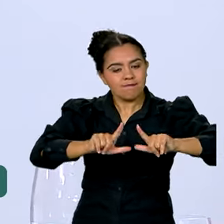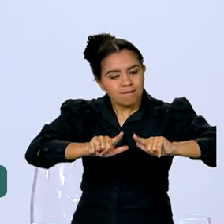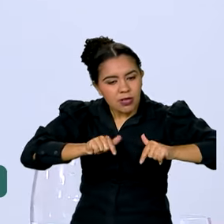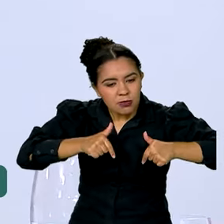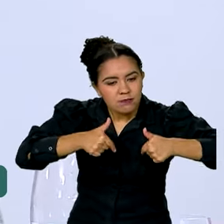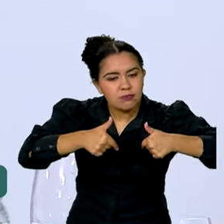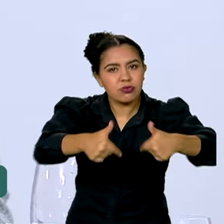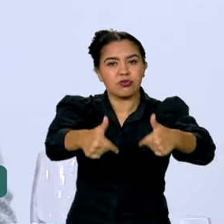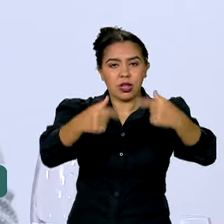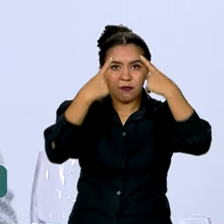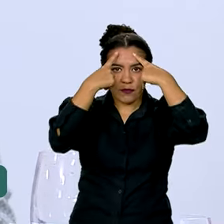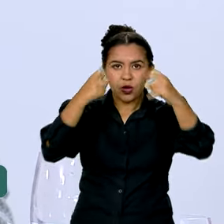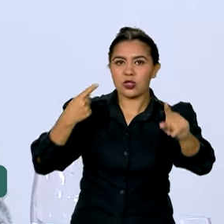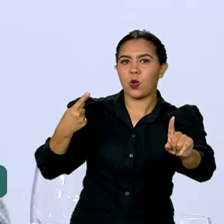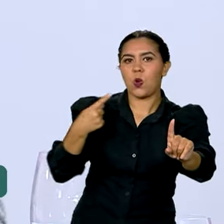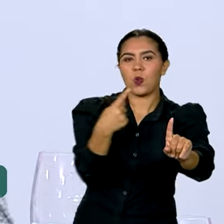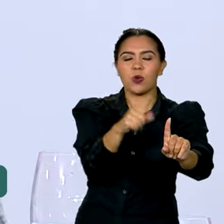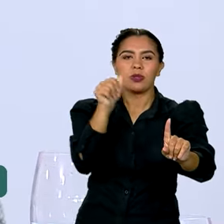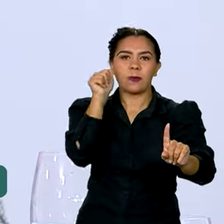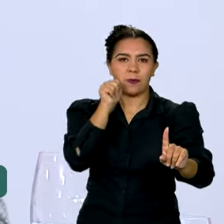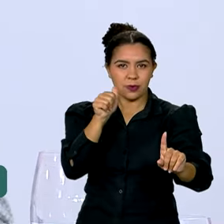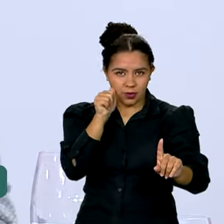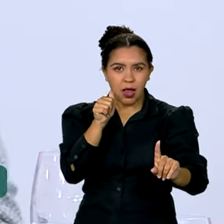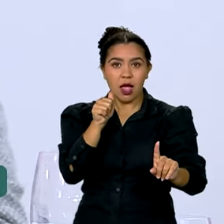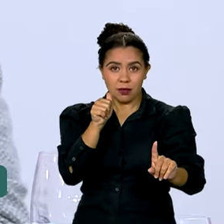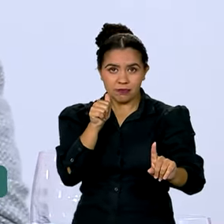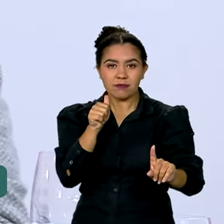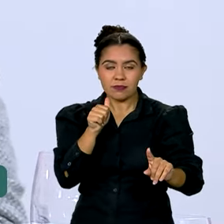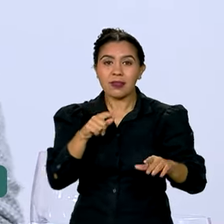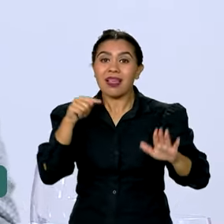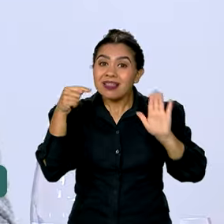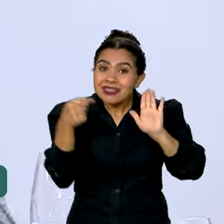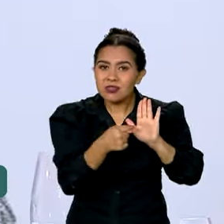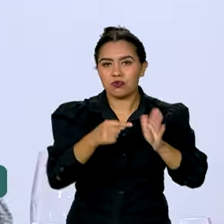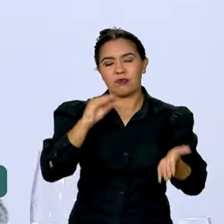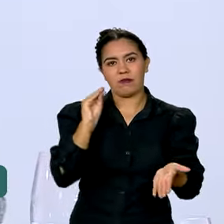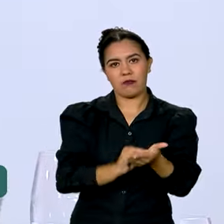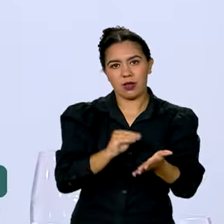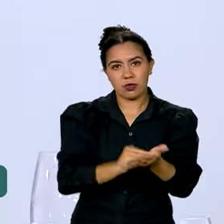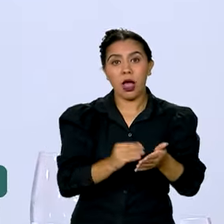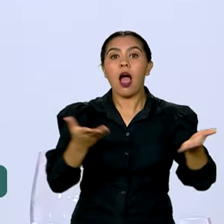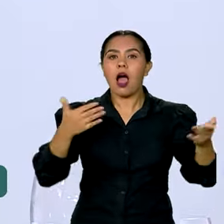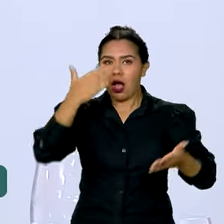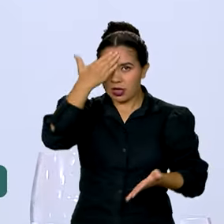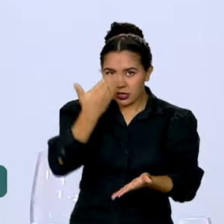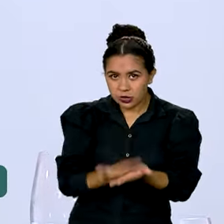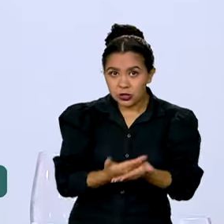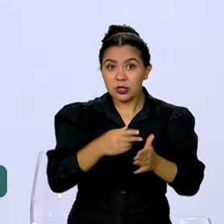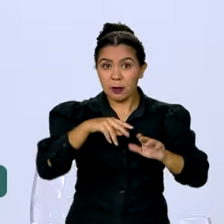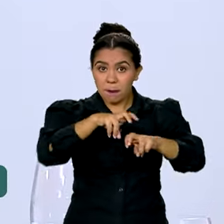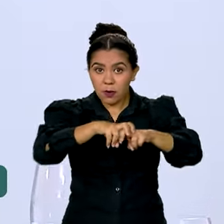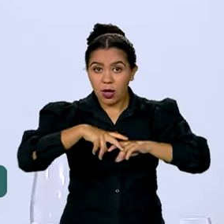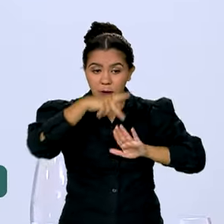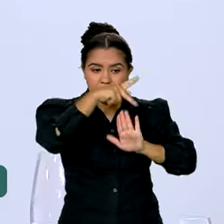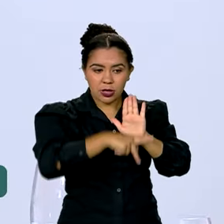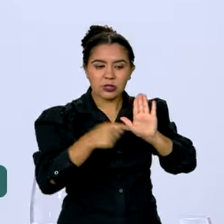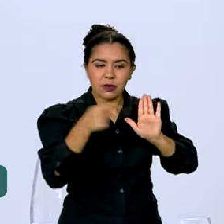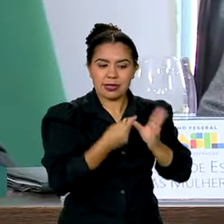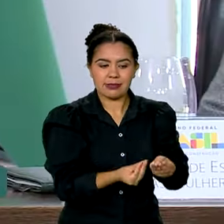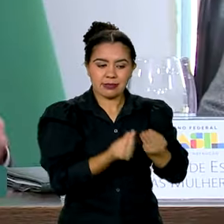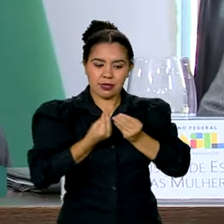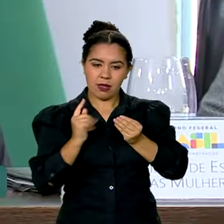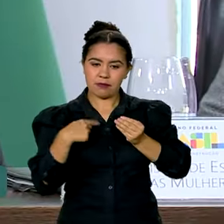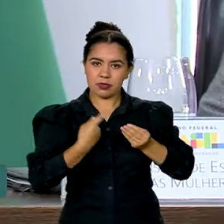enfrentar a violência contra as mulheres no Brasil. Isso estava faltando. Eu acho que esse projeto nos traz esse elemento.